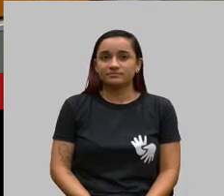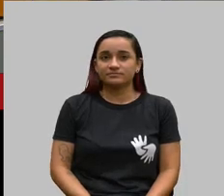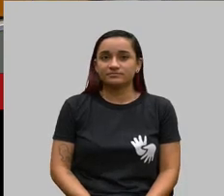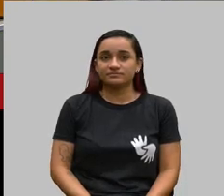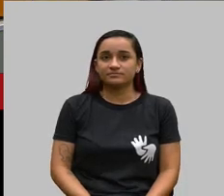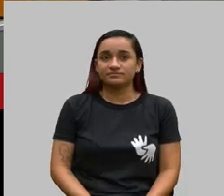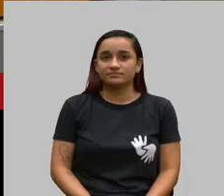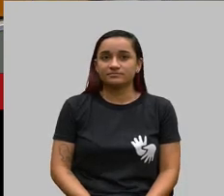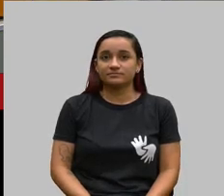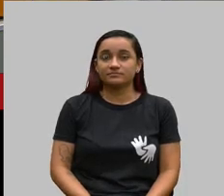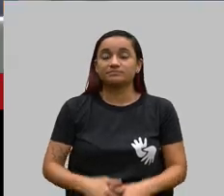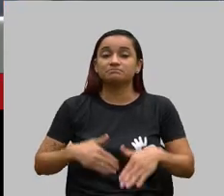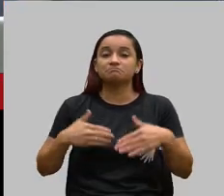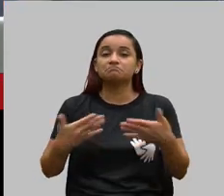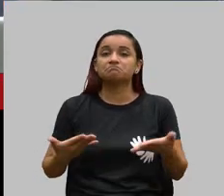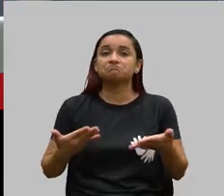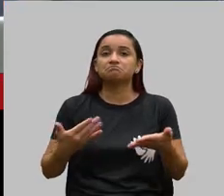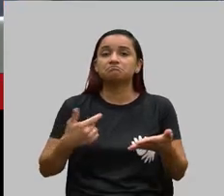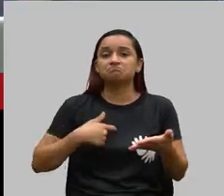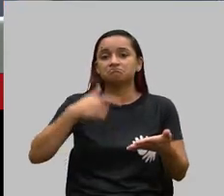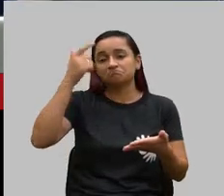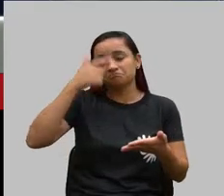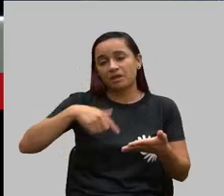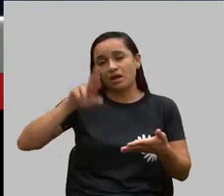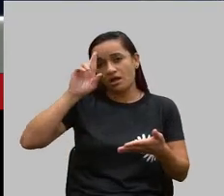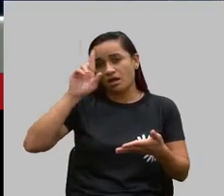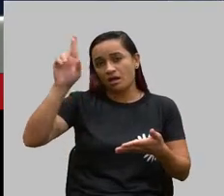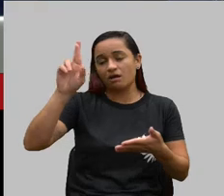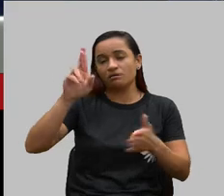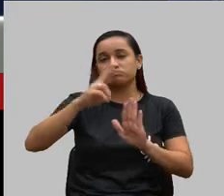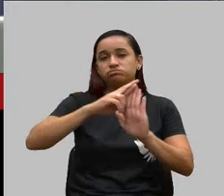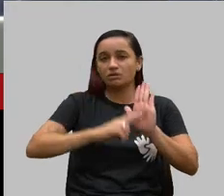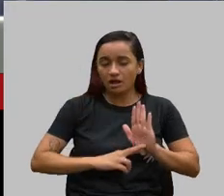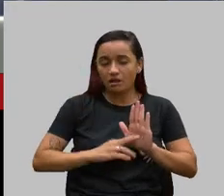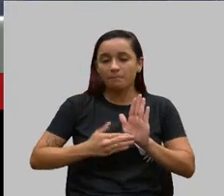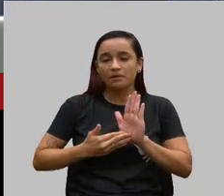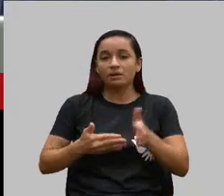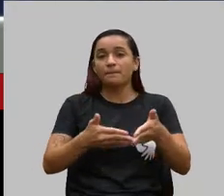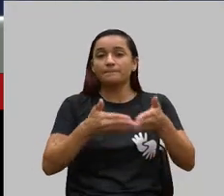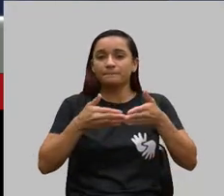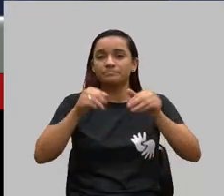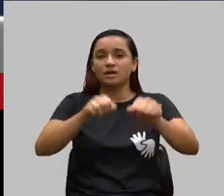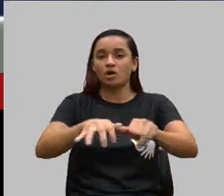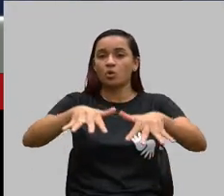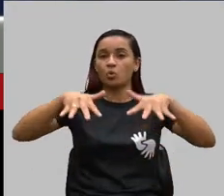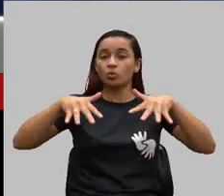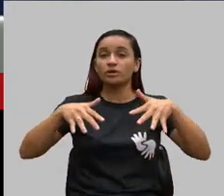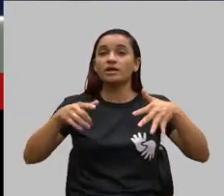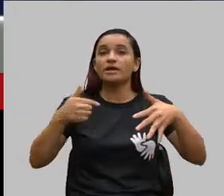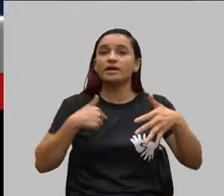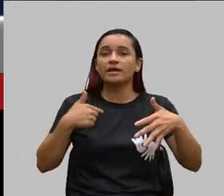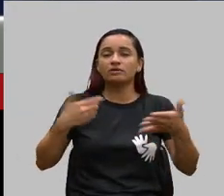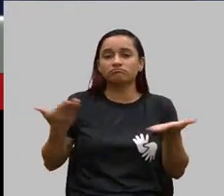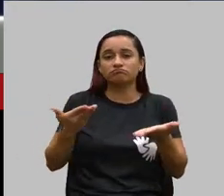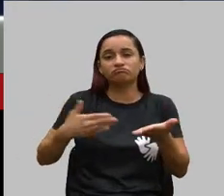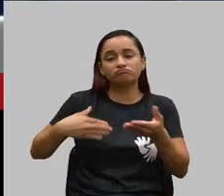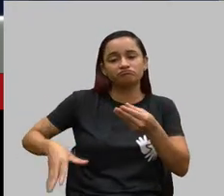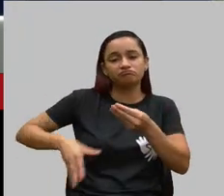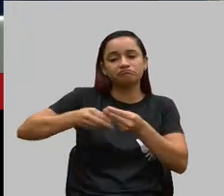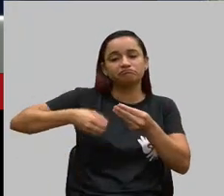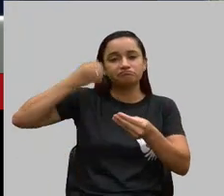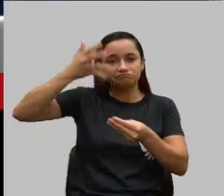Na qualidade de autora do requerimento que deu origem a esta audiência, passo a tecer minhas considerações